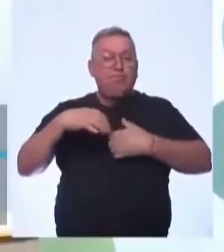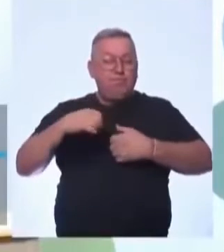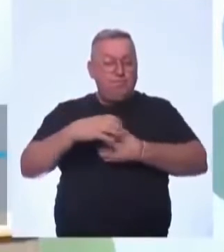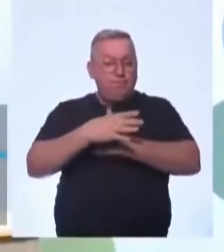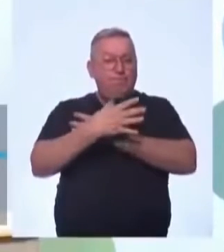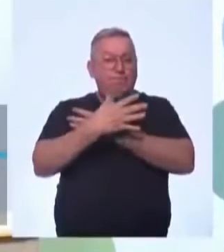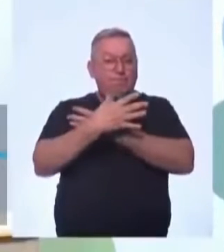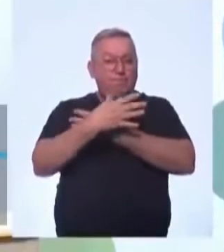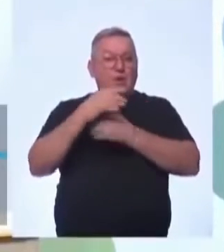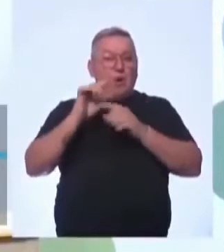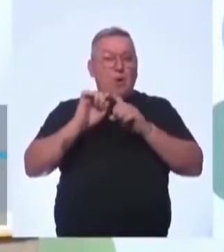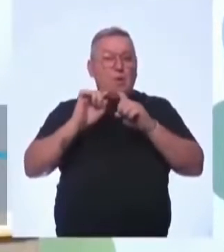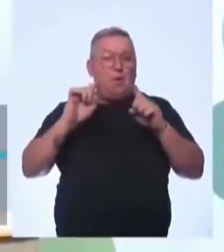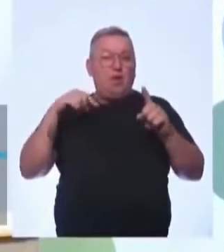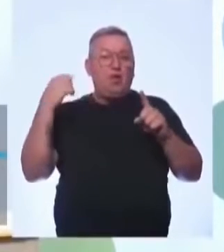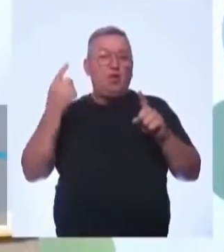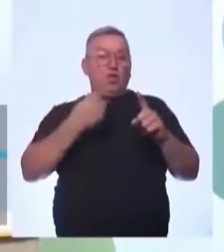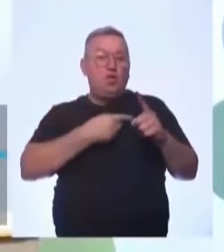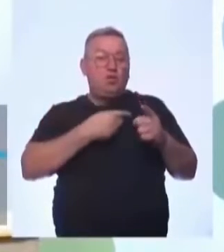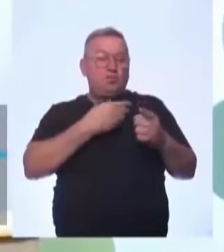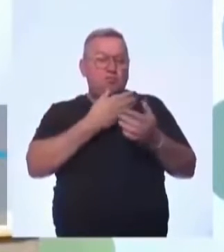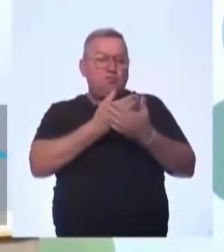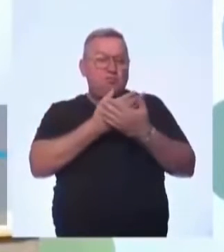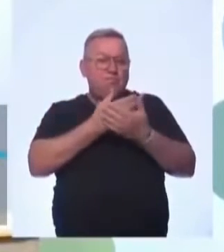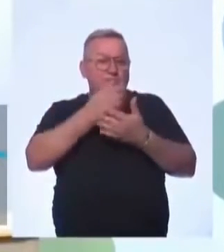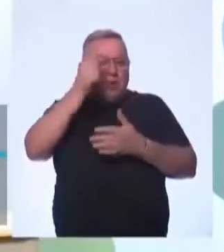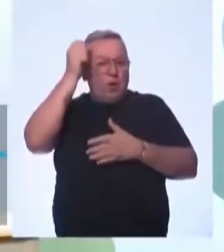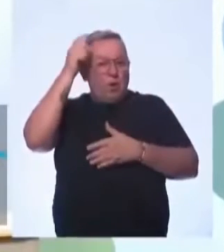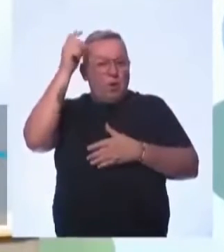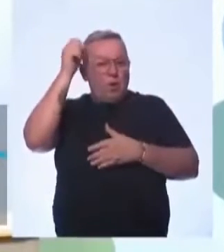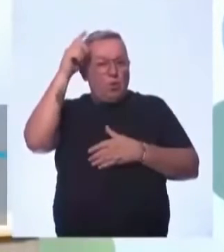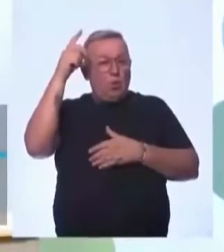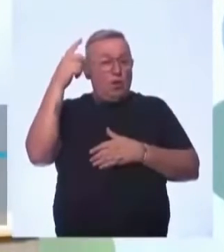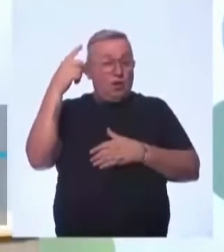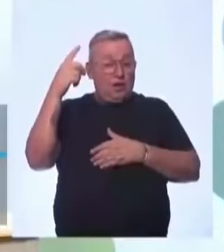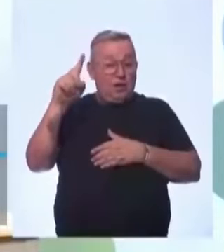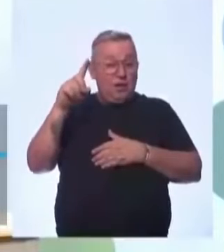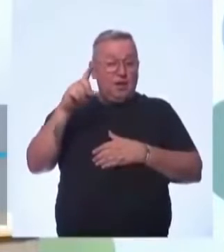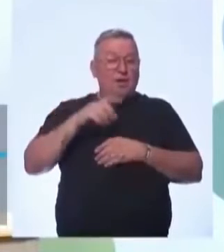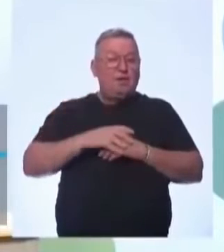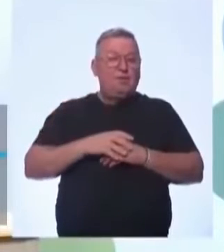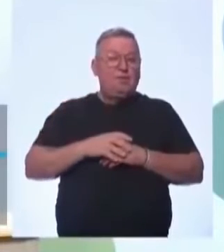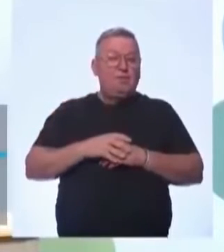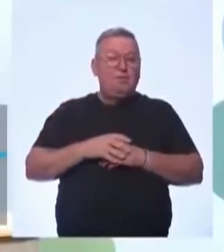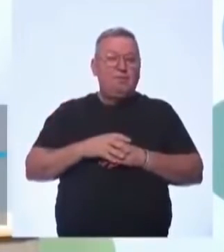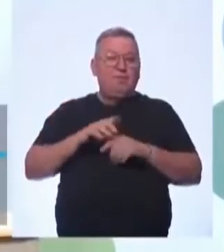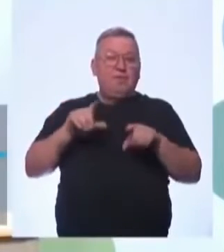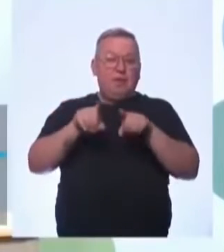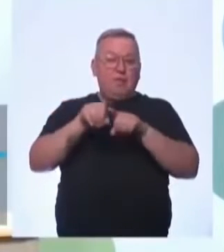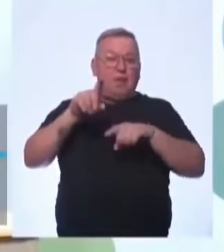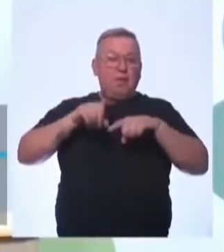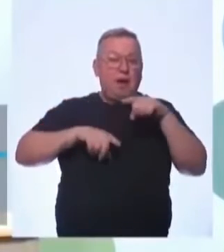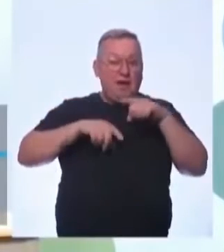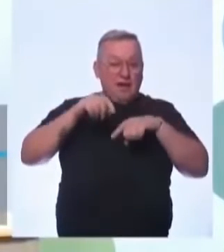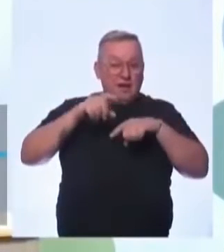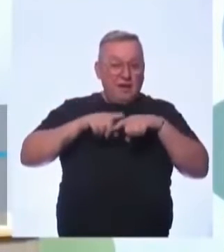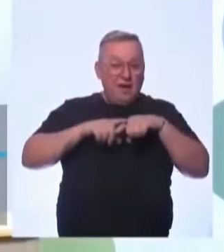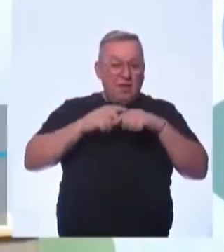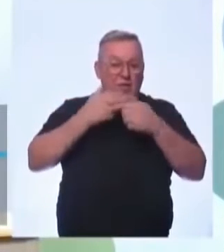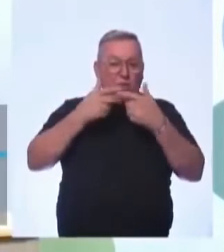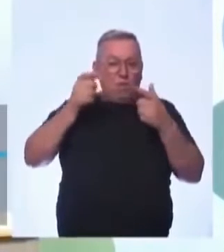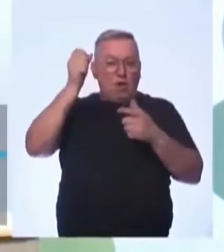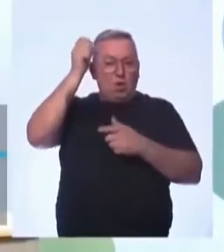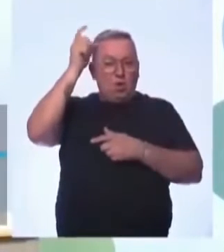mesmo assim, nós estudamos a cultura deles, que é importante retratar, tanto a cultura material como a